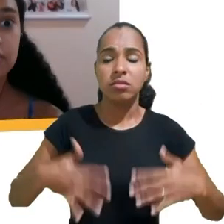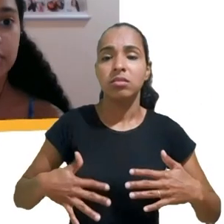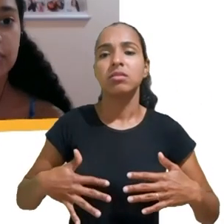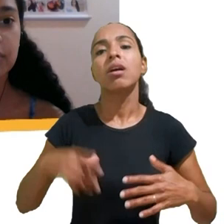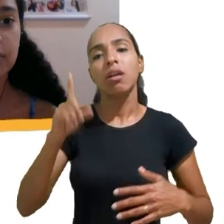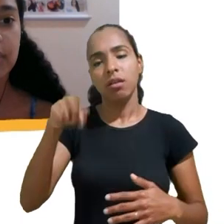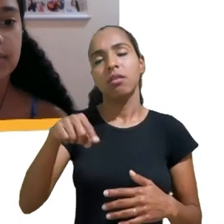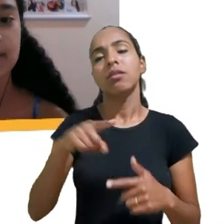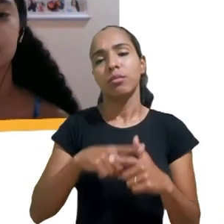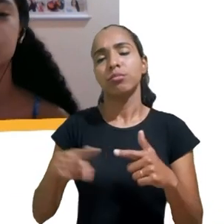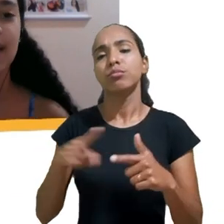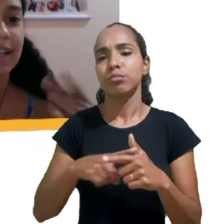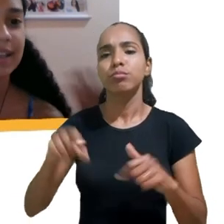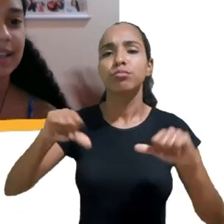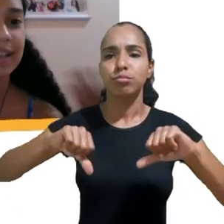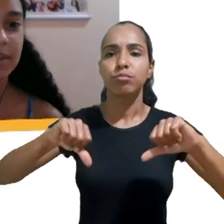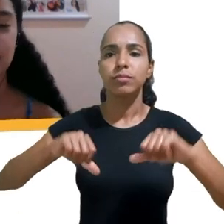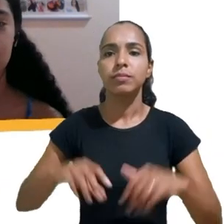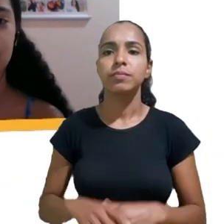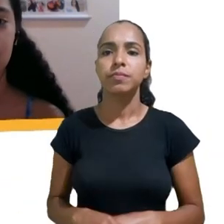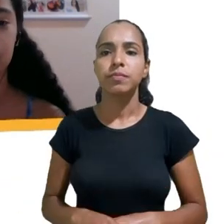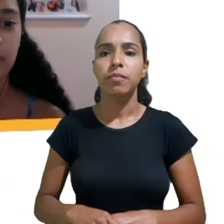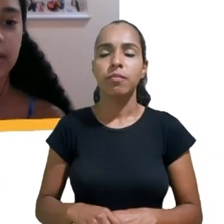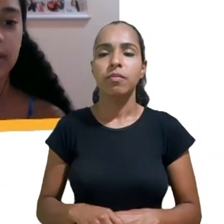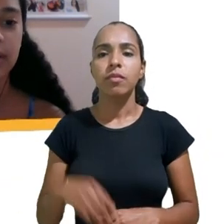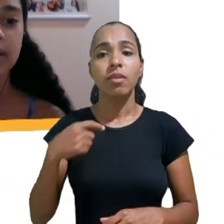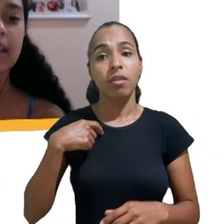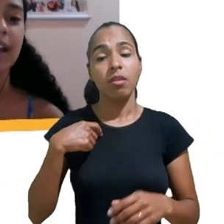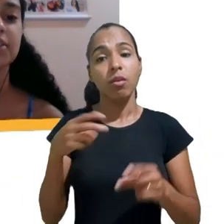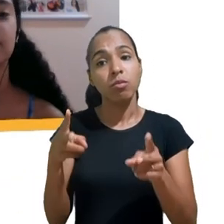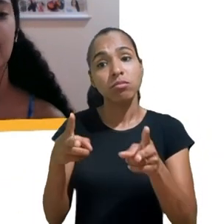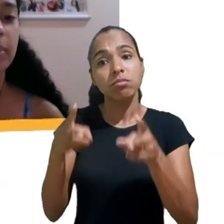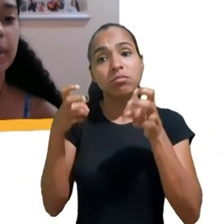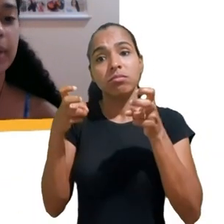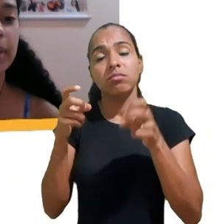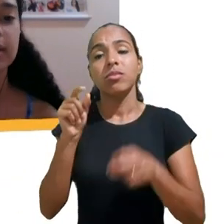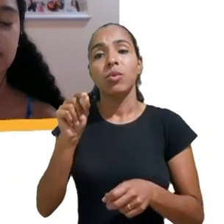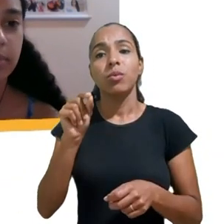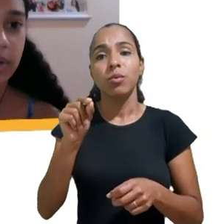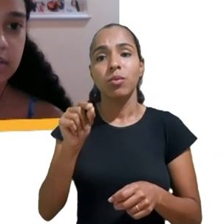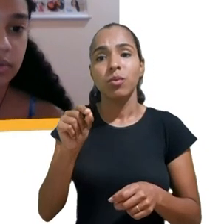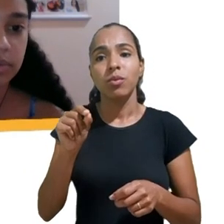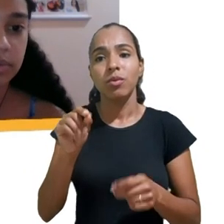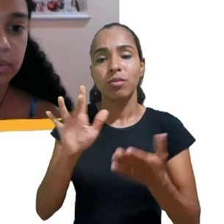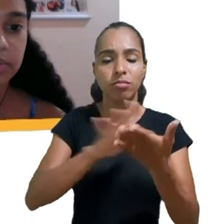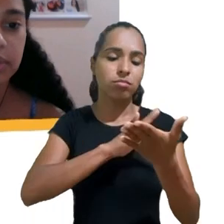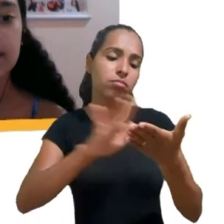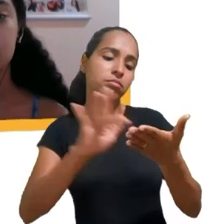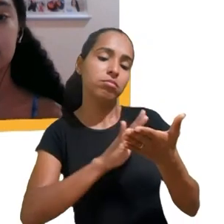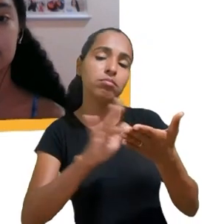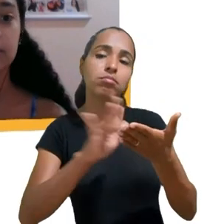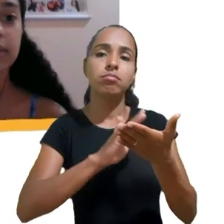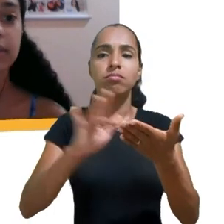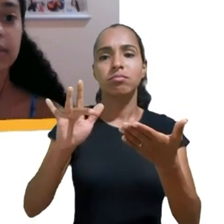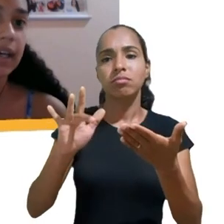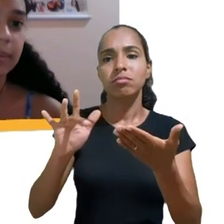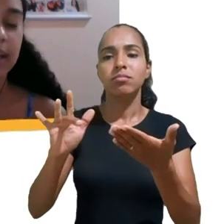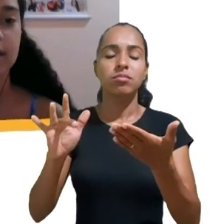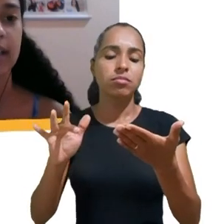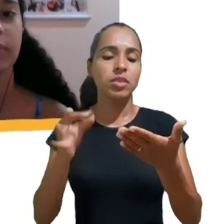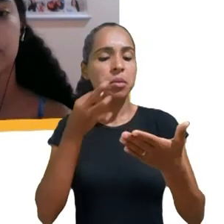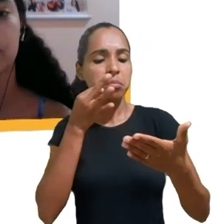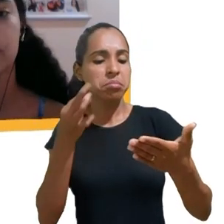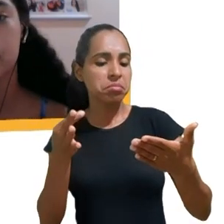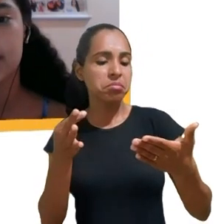E eu vejo muito isso, às vezes a gente está ali mexendo no telefone, a gente está comentando sobre um assunto e do